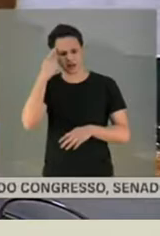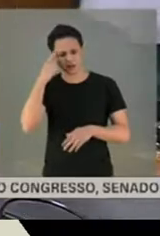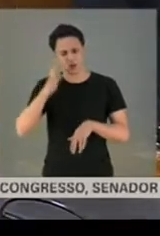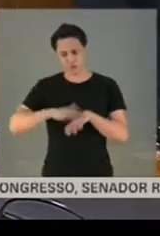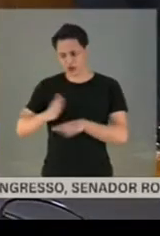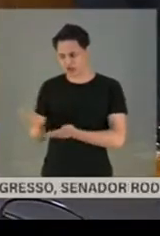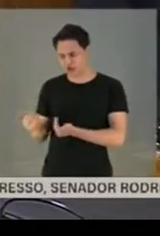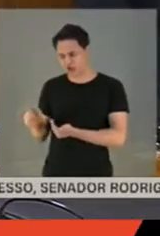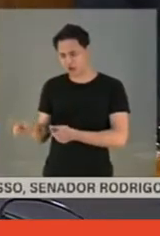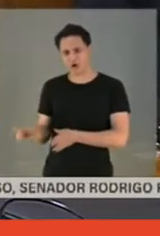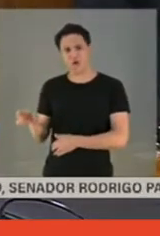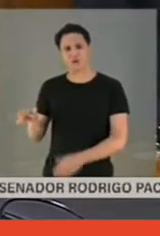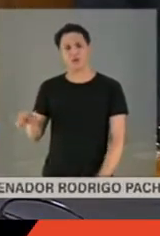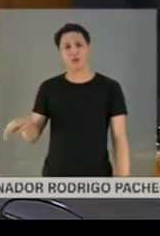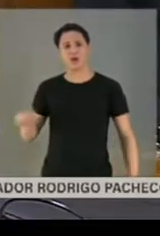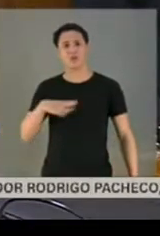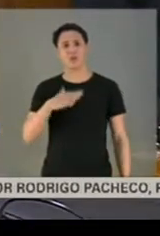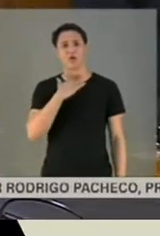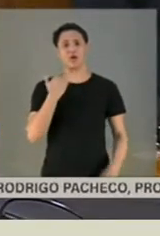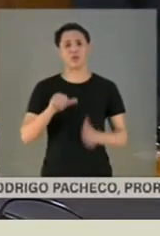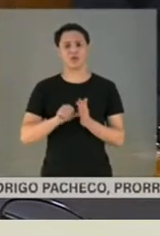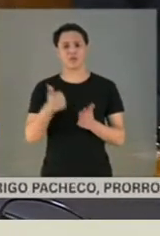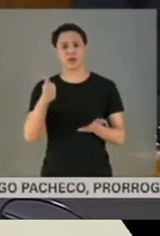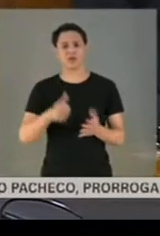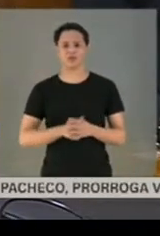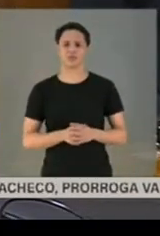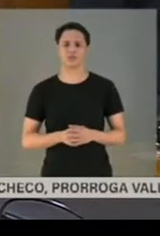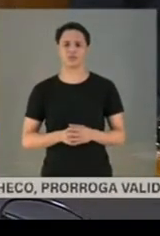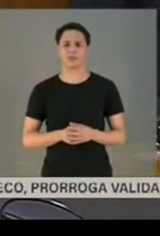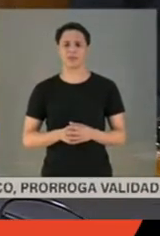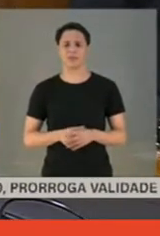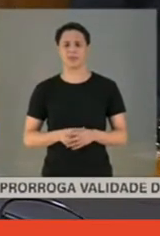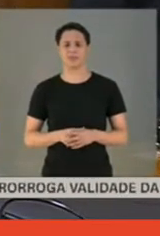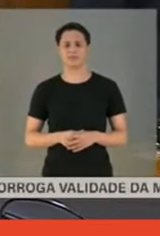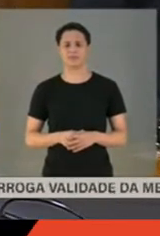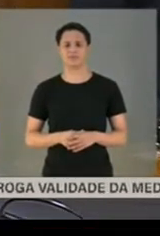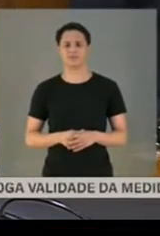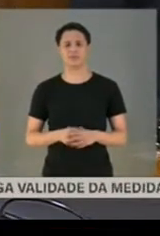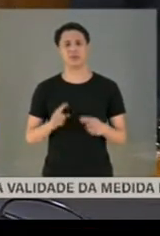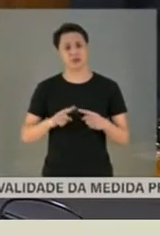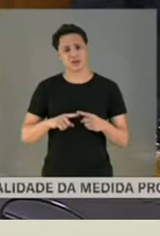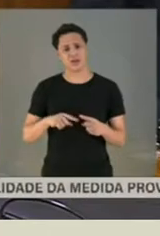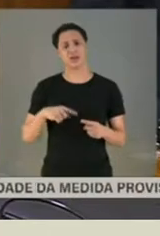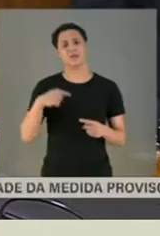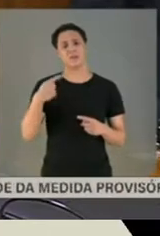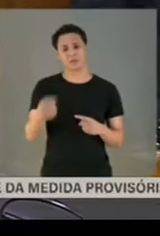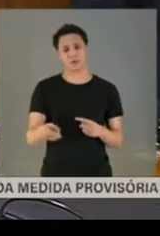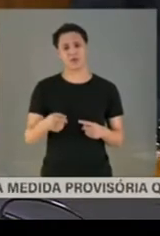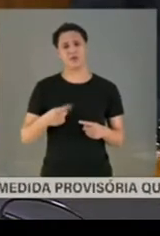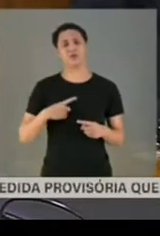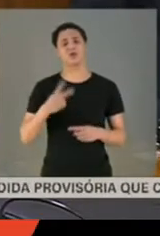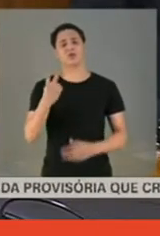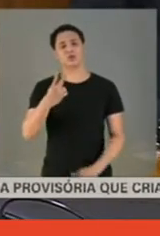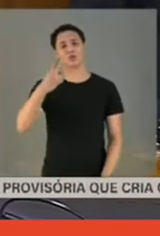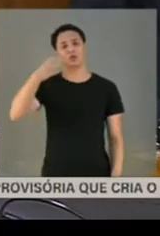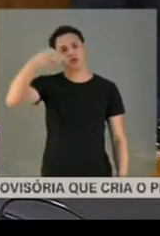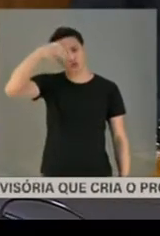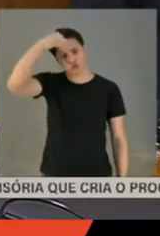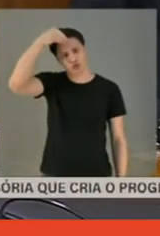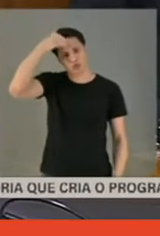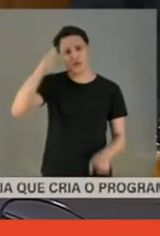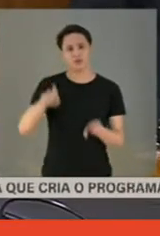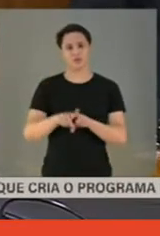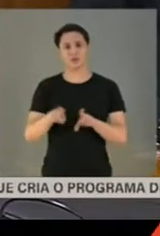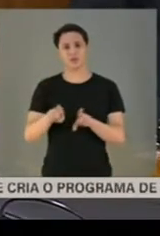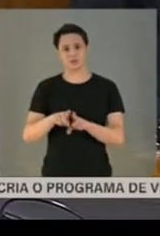não queríamos que nenhum falecesse, mas ele veio a falecer. E depois, mais seguidamente, dois sobrinhos vieram a falecer. São